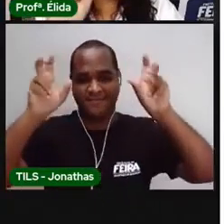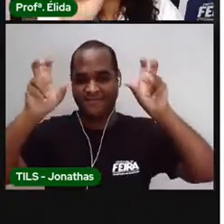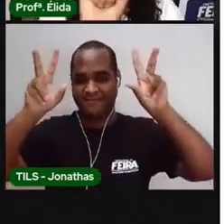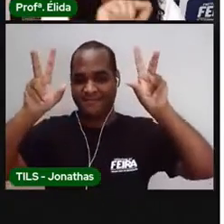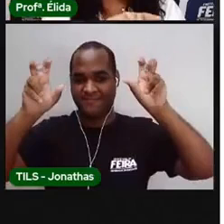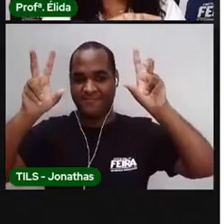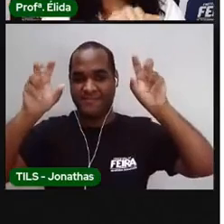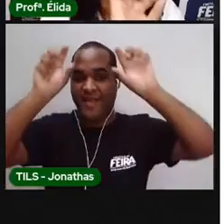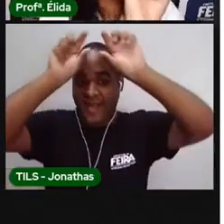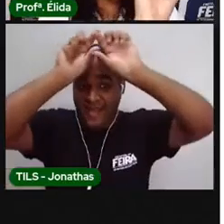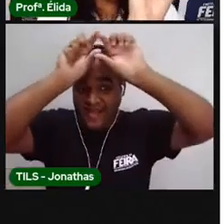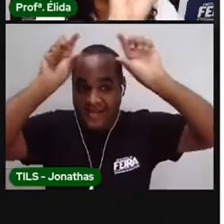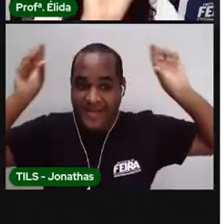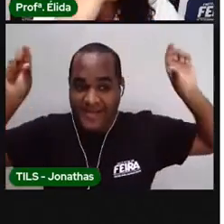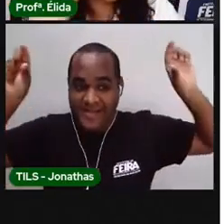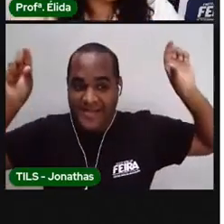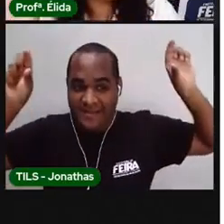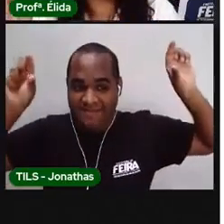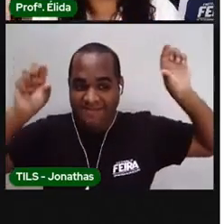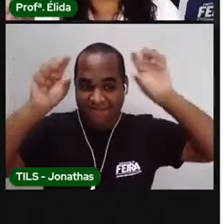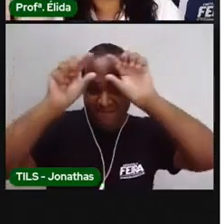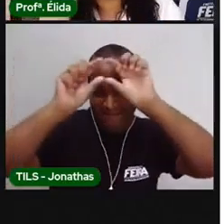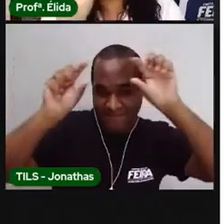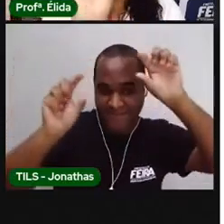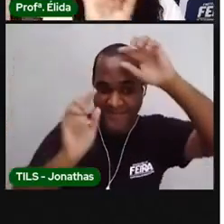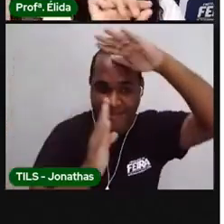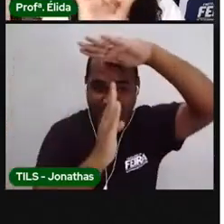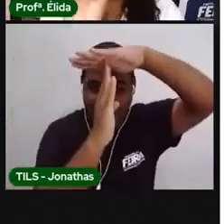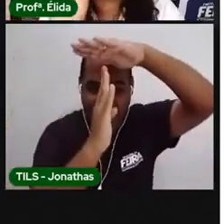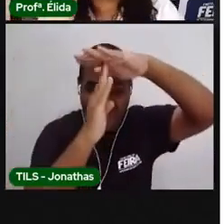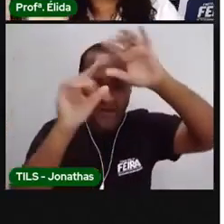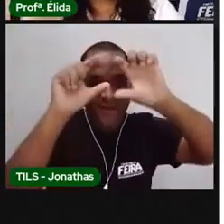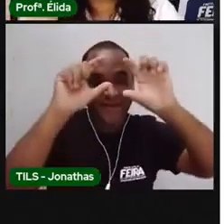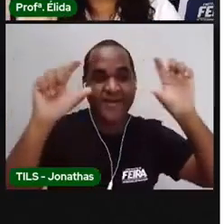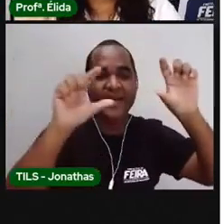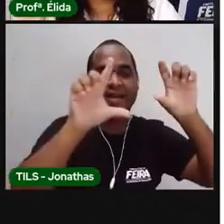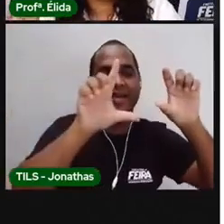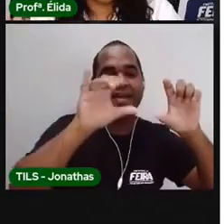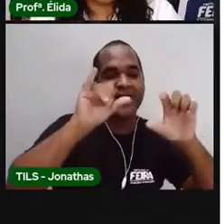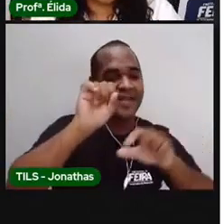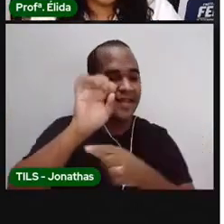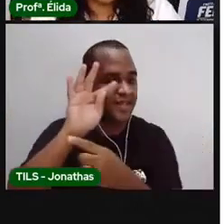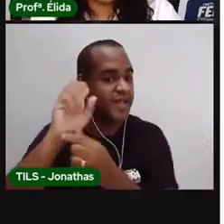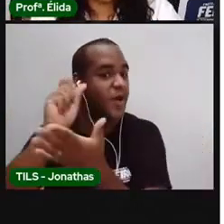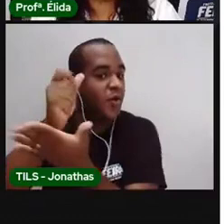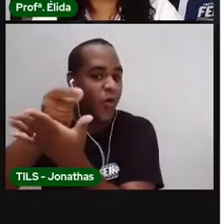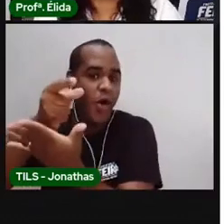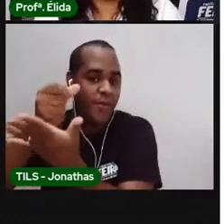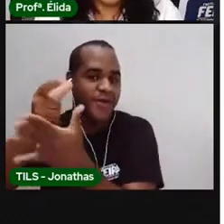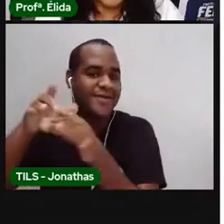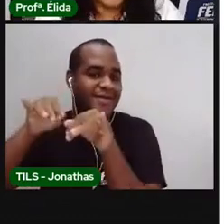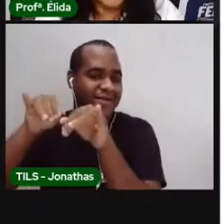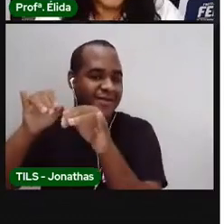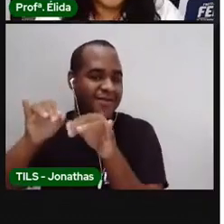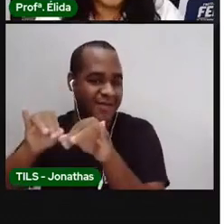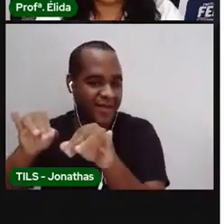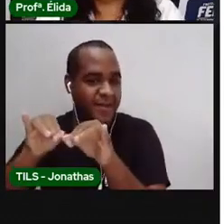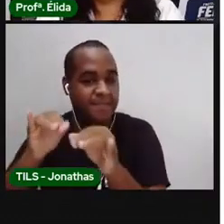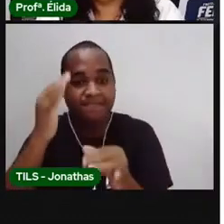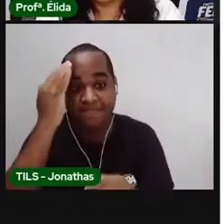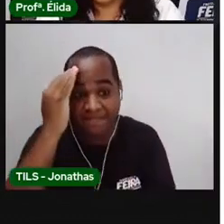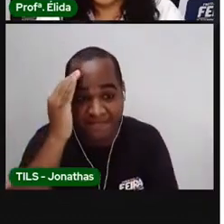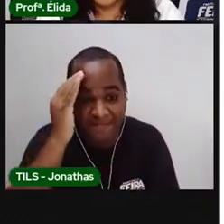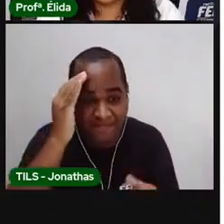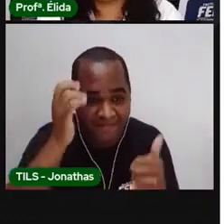O título dessa lista está bem lá em cima. Lista de compras. Entendeu?